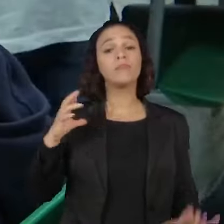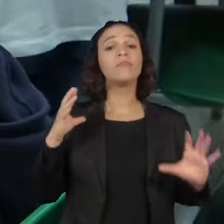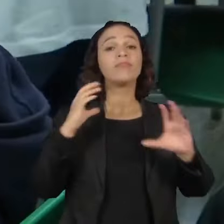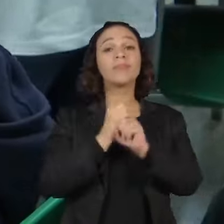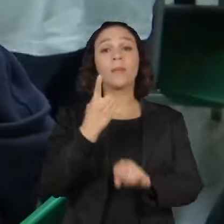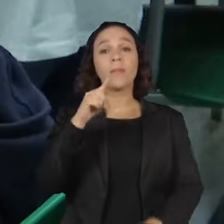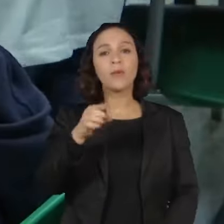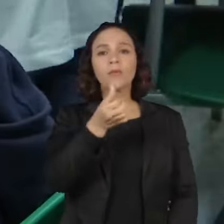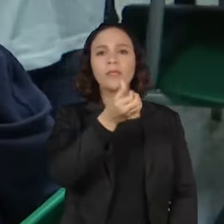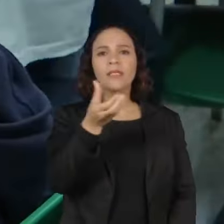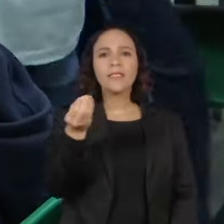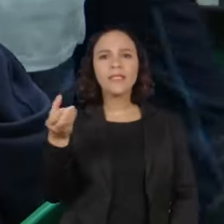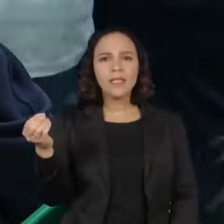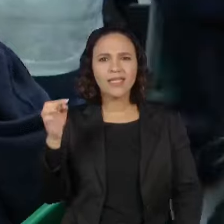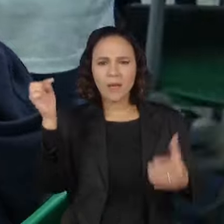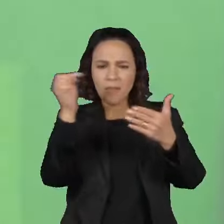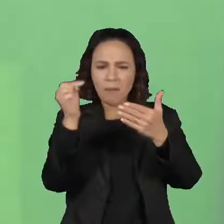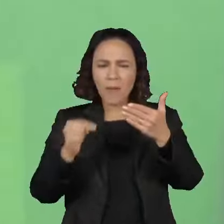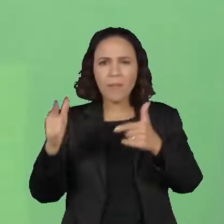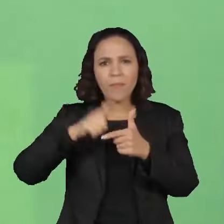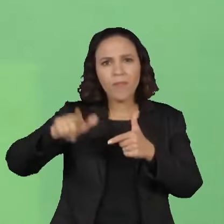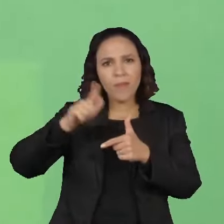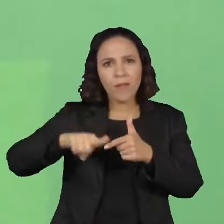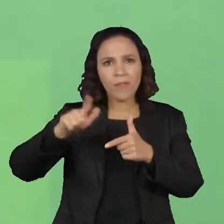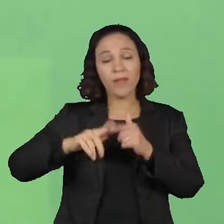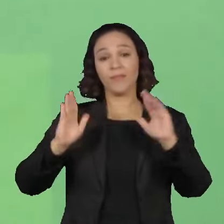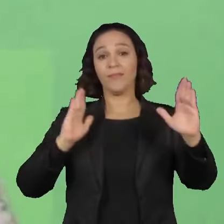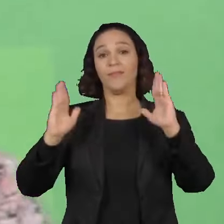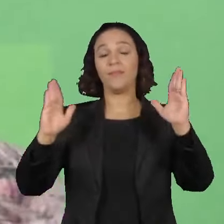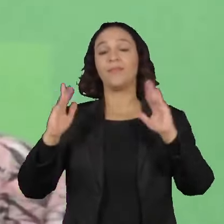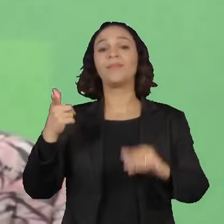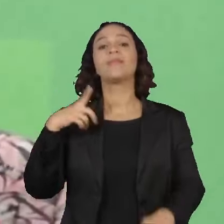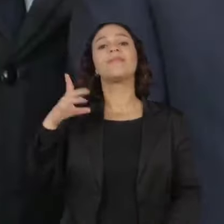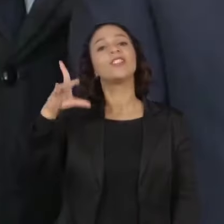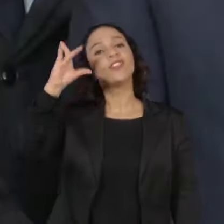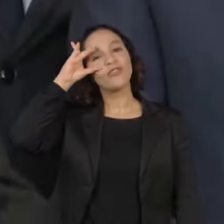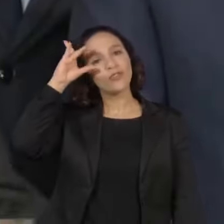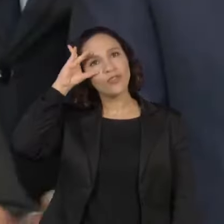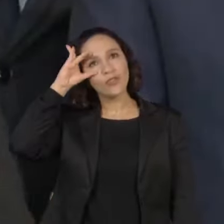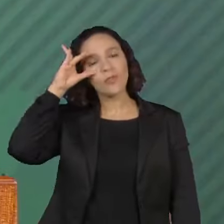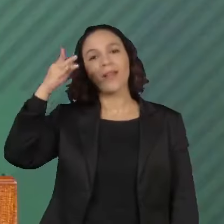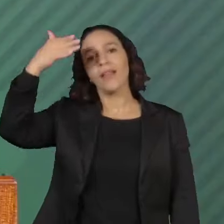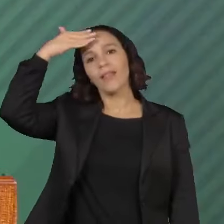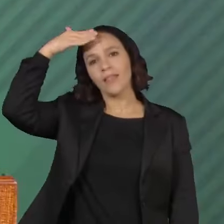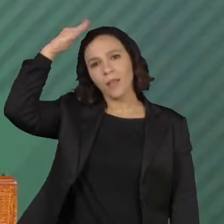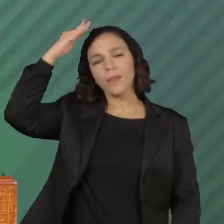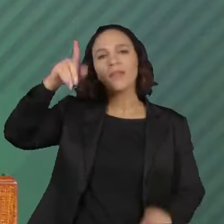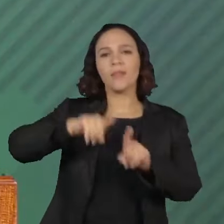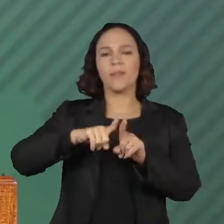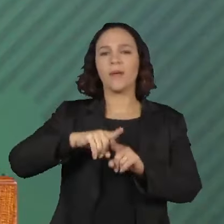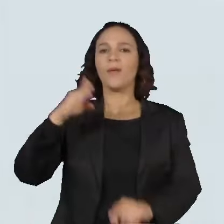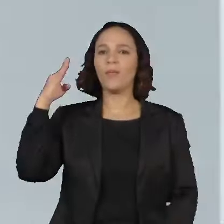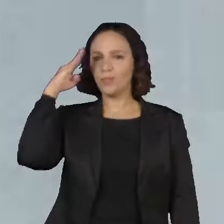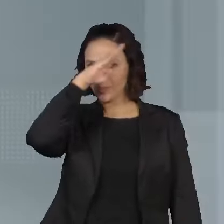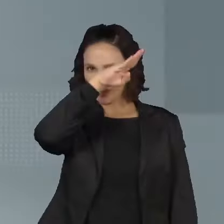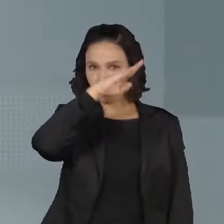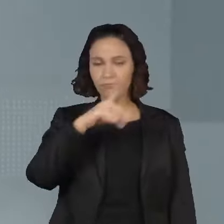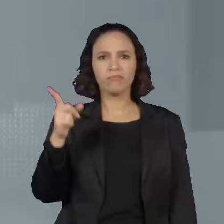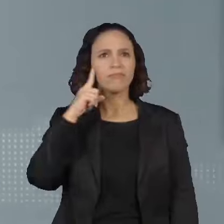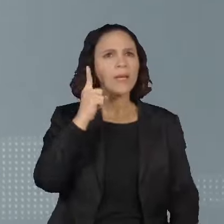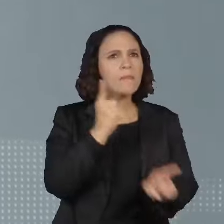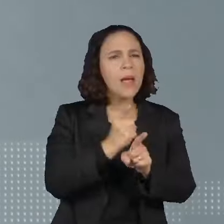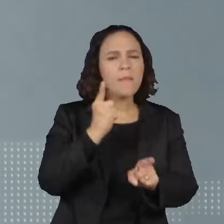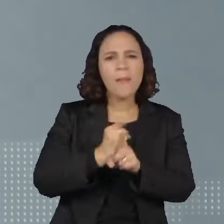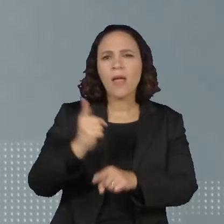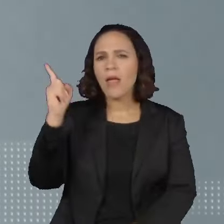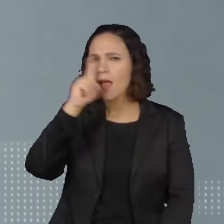questões relacionadas a problemas no programa durante as gestões Dilma Rousseff, Michel Temer e Jair Bolsonaro. Foram encontradas